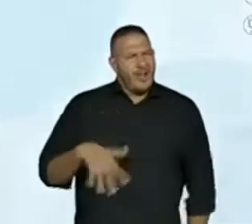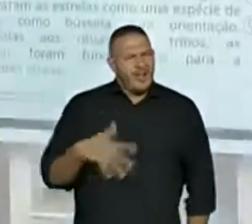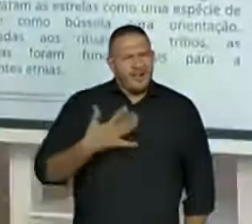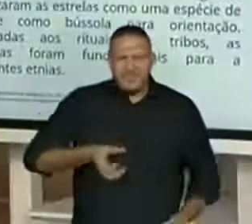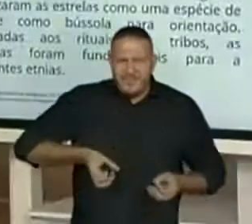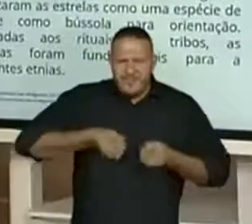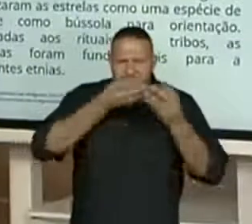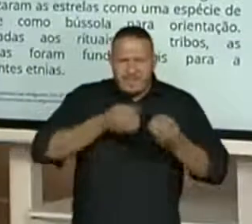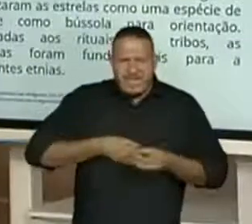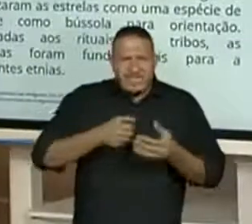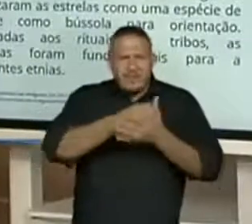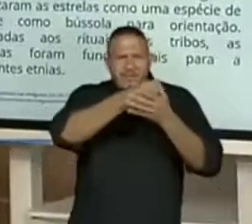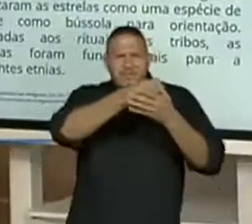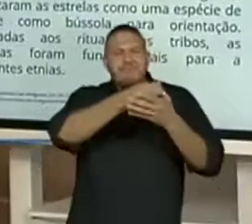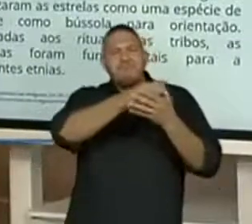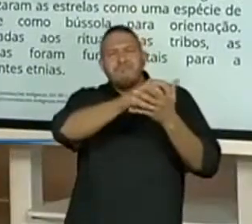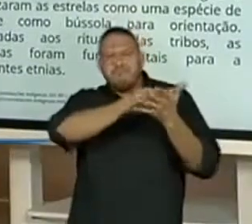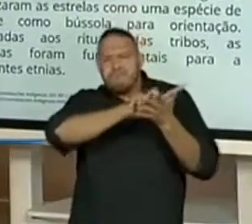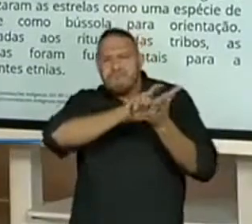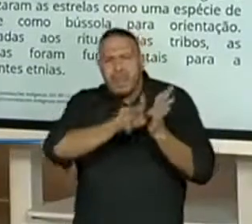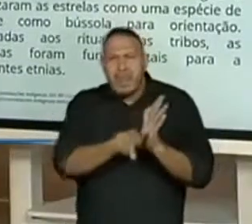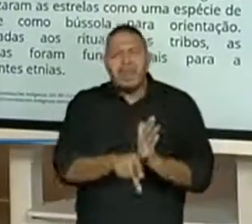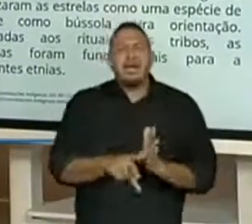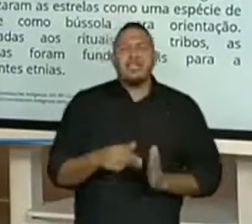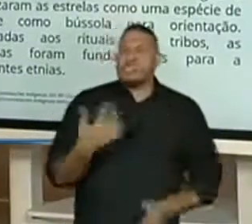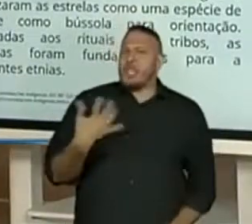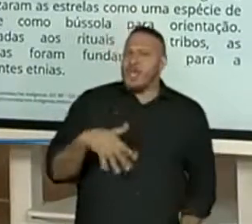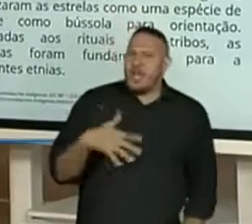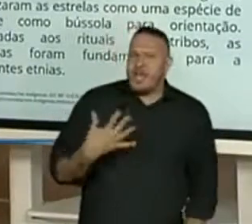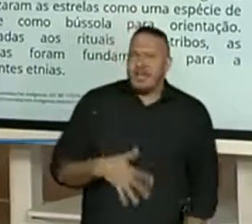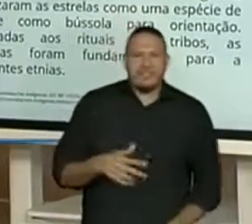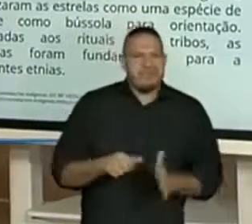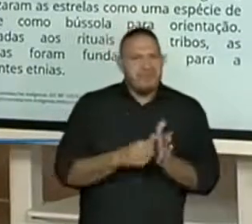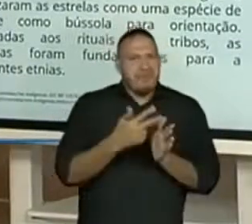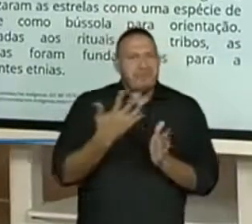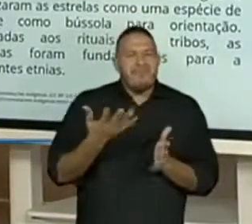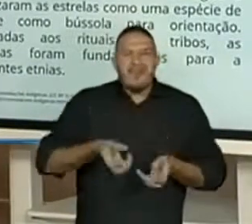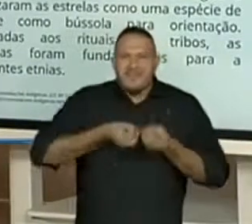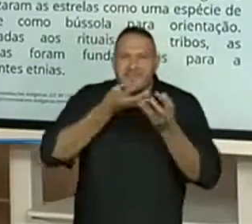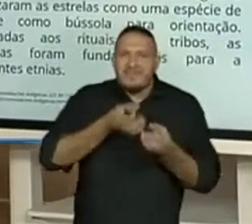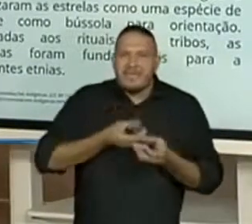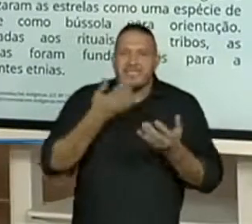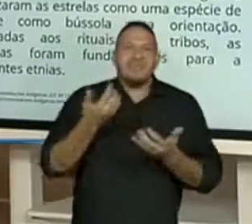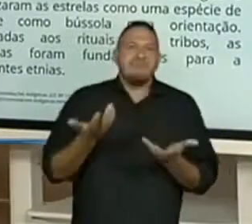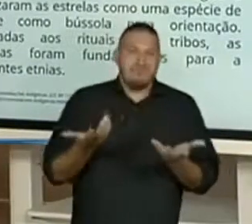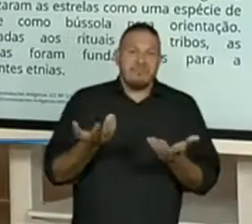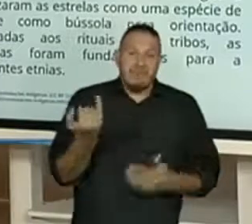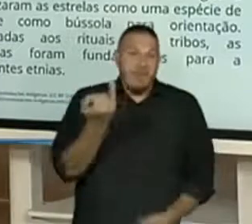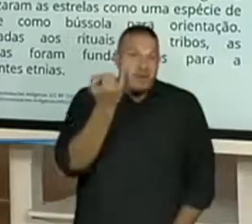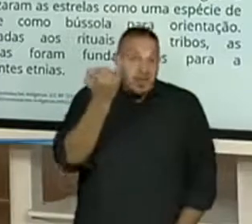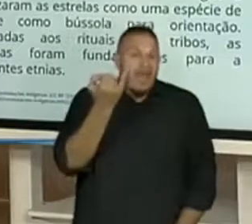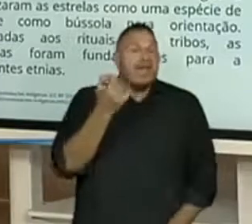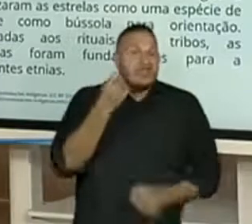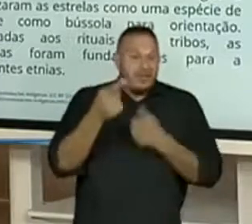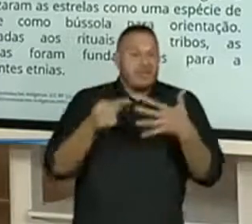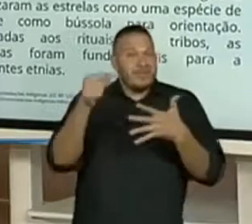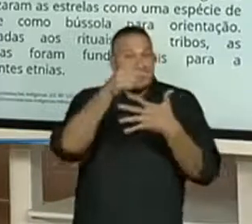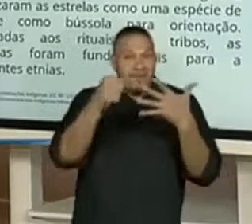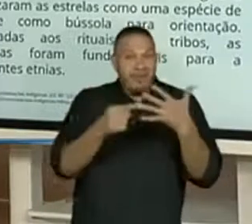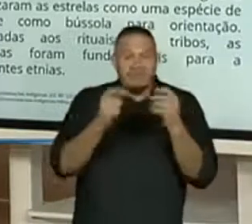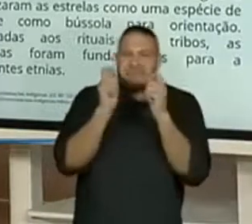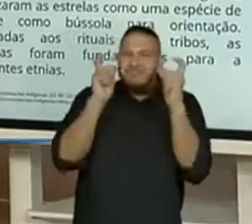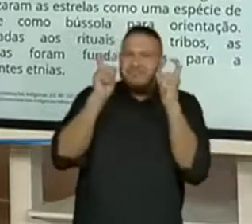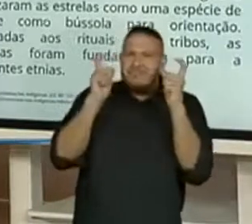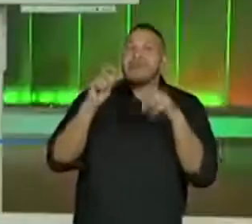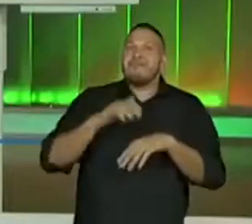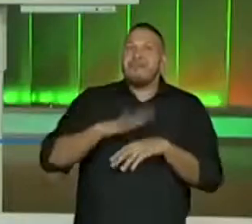aí nessa primeira parte do texto, perceberam? Eu quero destacar aí com vocês alguns aspectos que chamaram mais atenção.